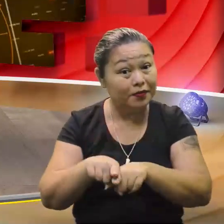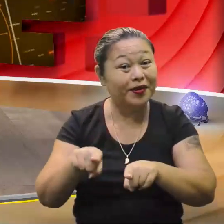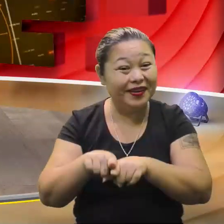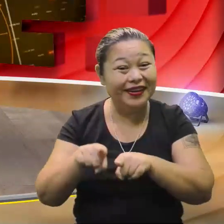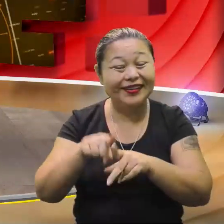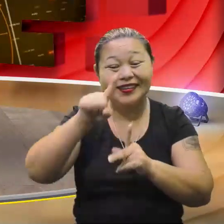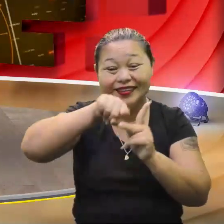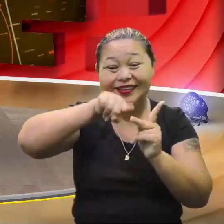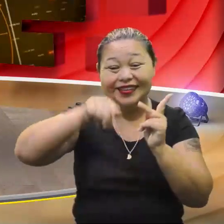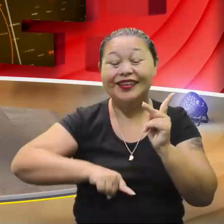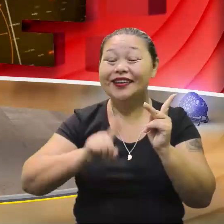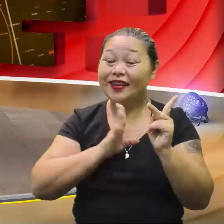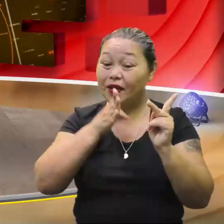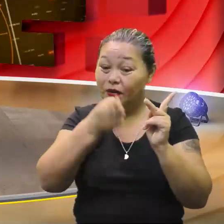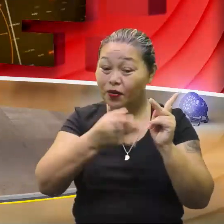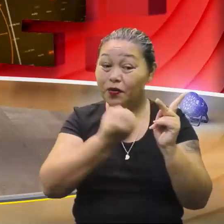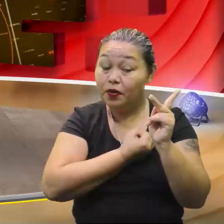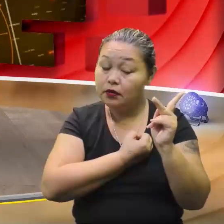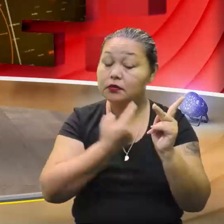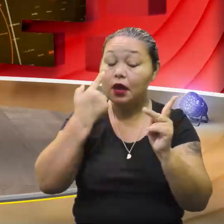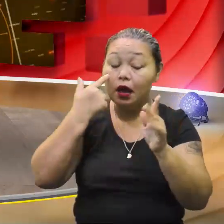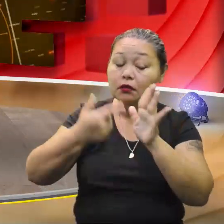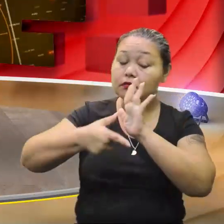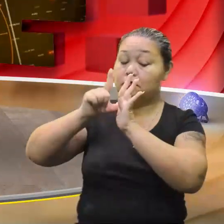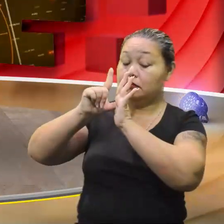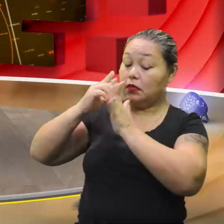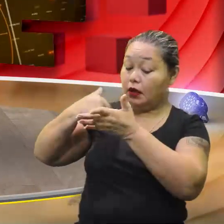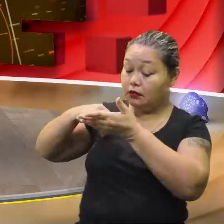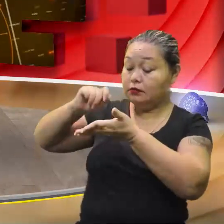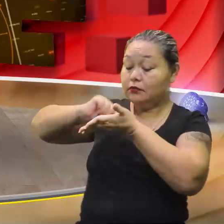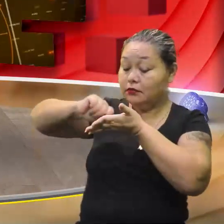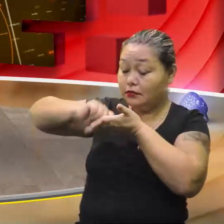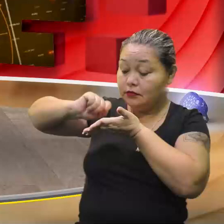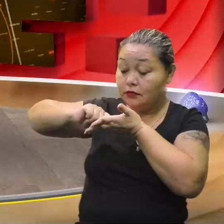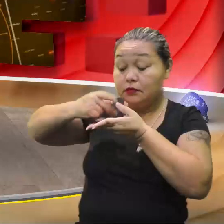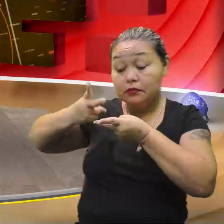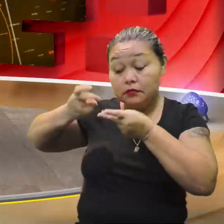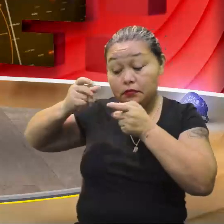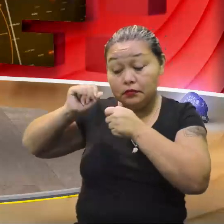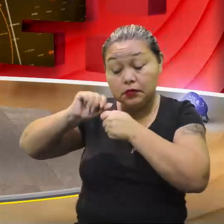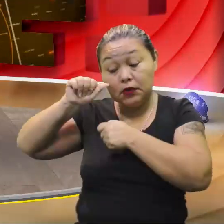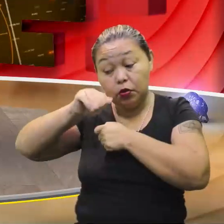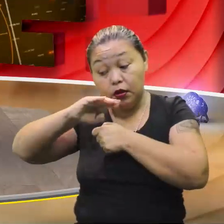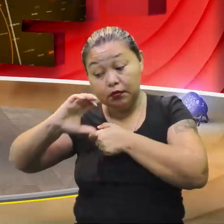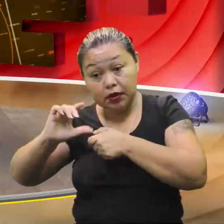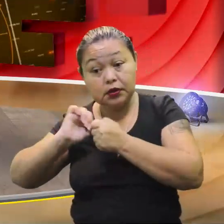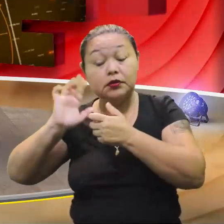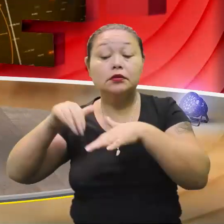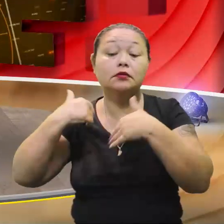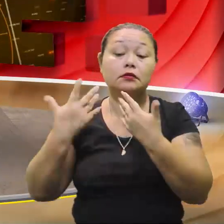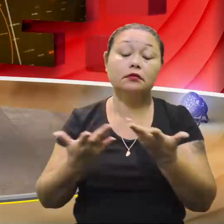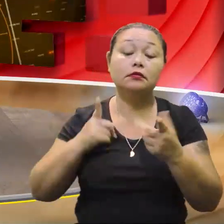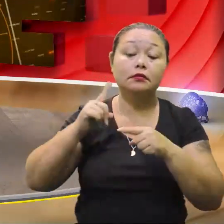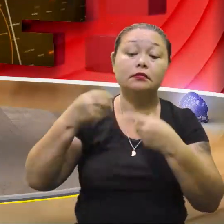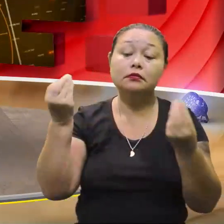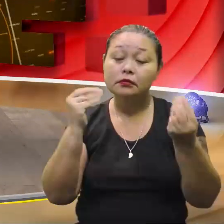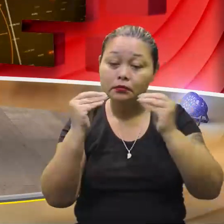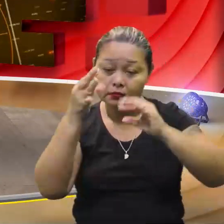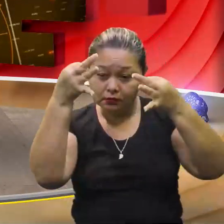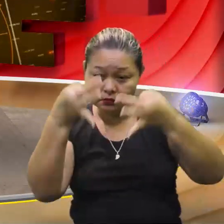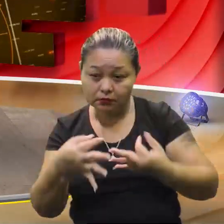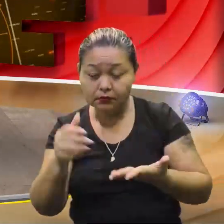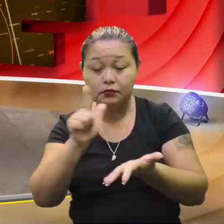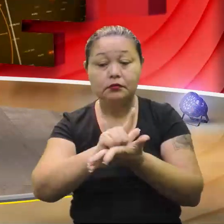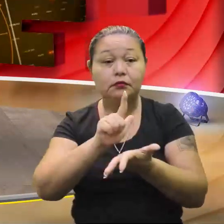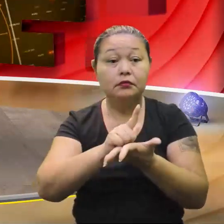deu raiz não exata, dá uma olhadinha, volta lá, vê se você identificou bem o A, o B e o C, né? Coloca direitinho